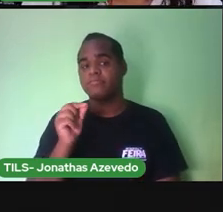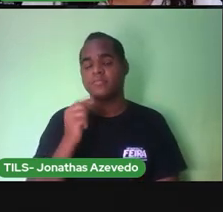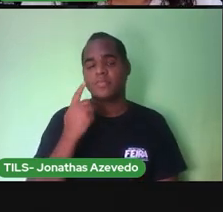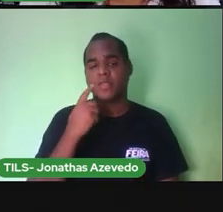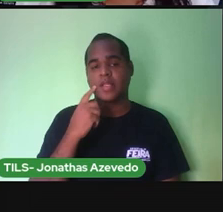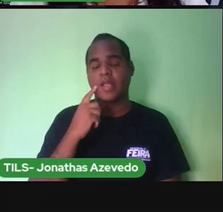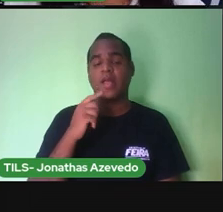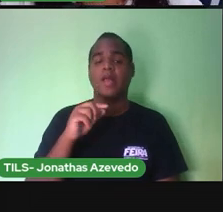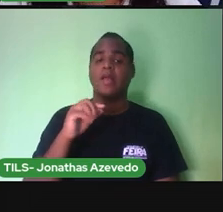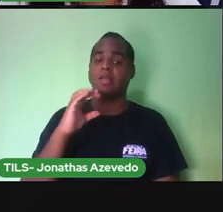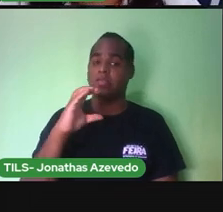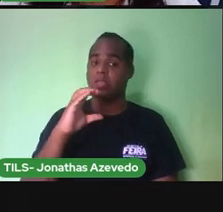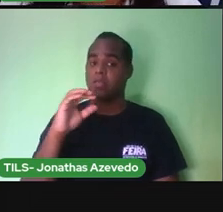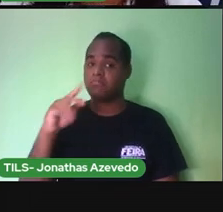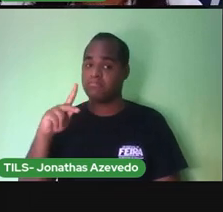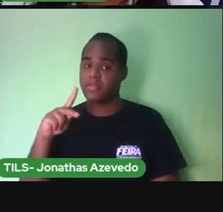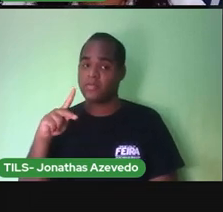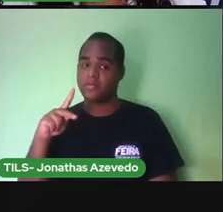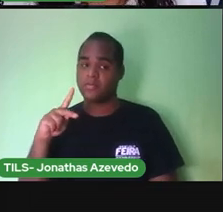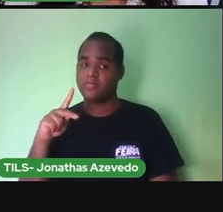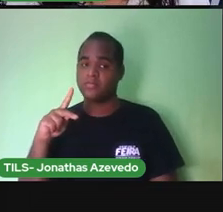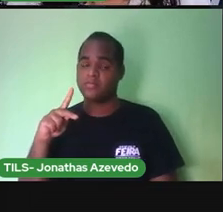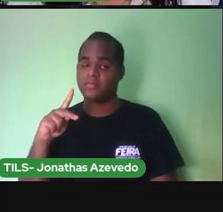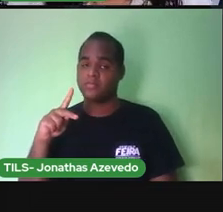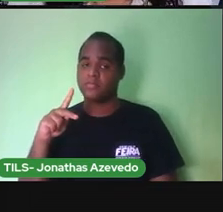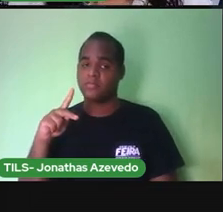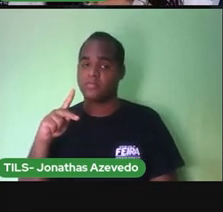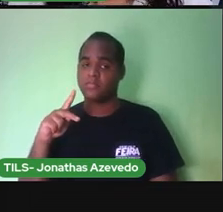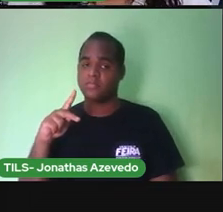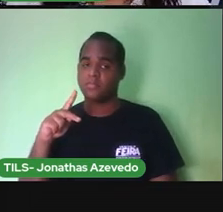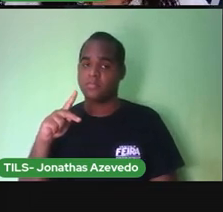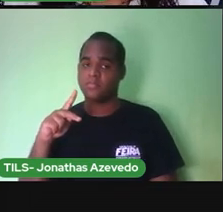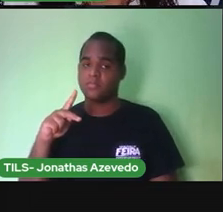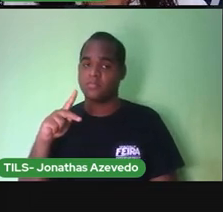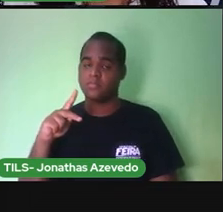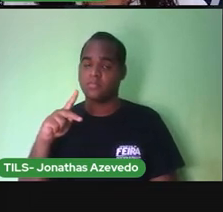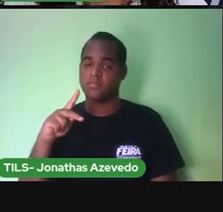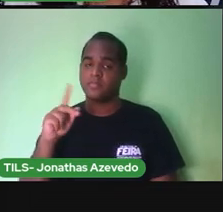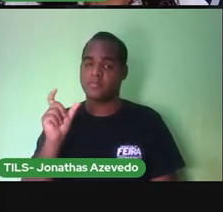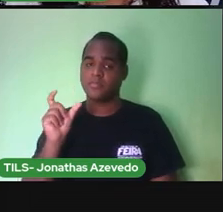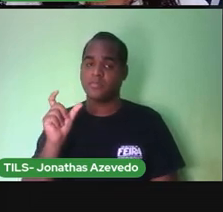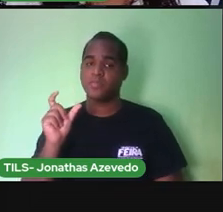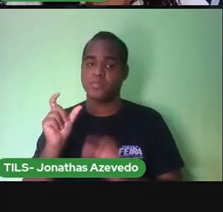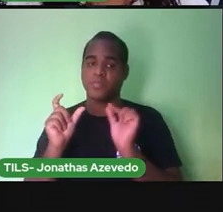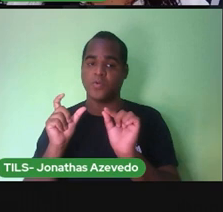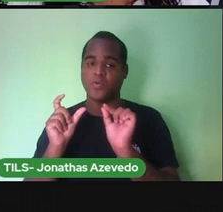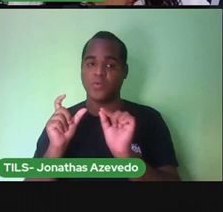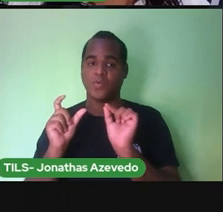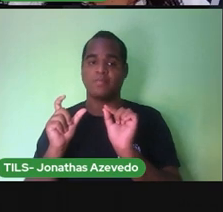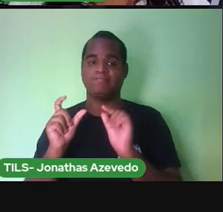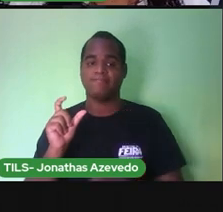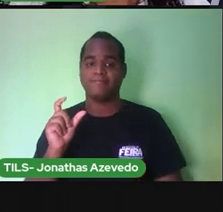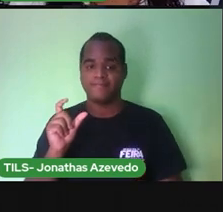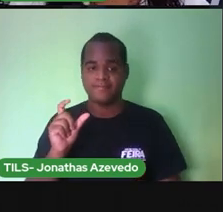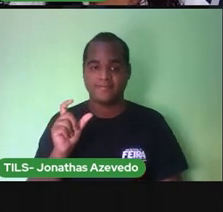C pelo P, qual a palavrinha que a gente forma?